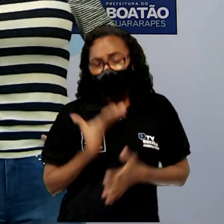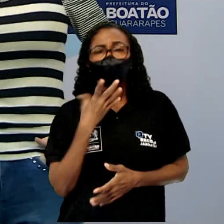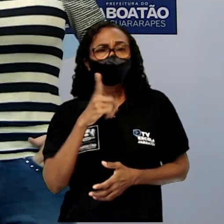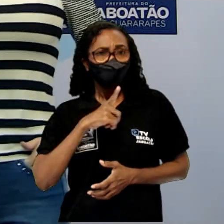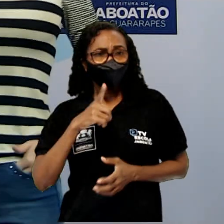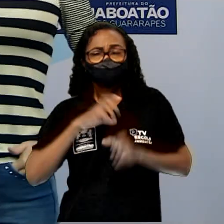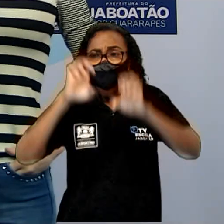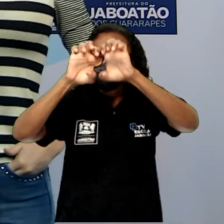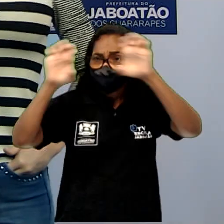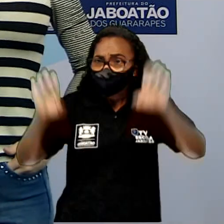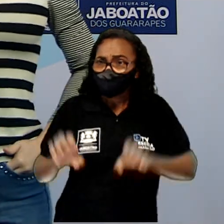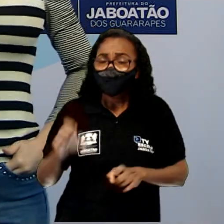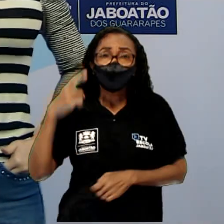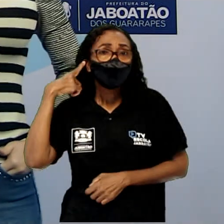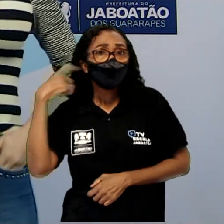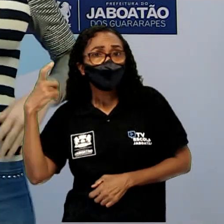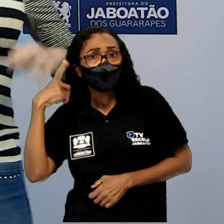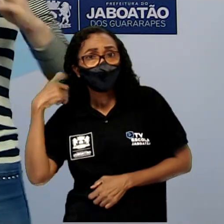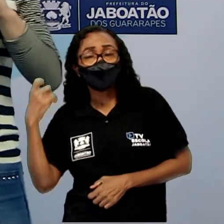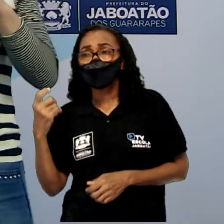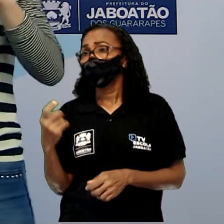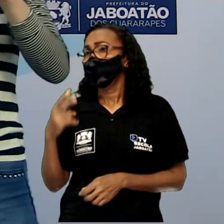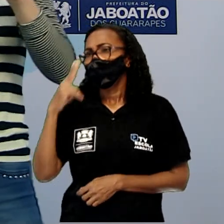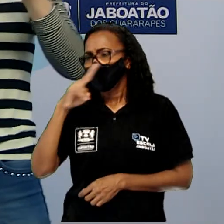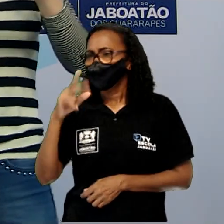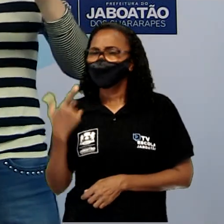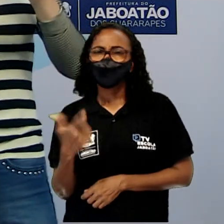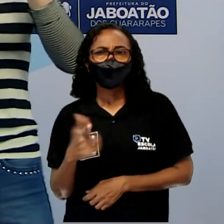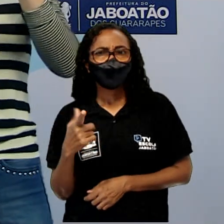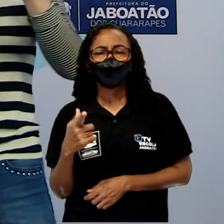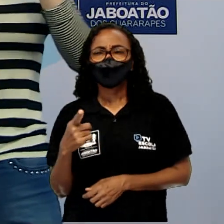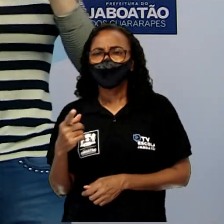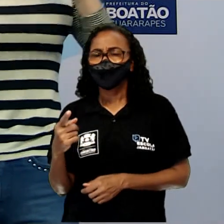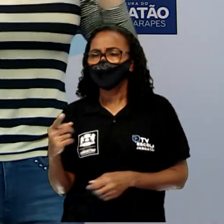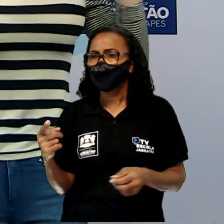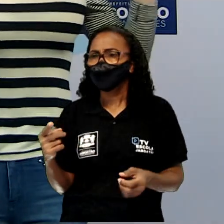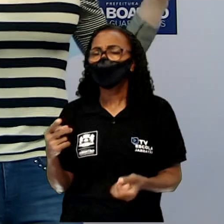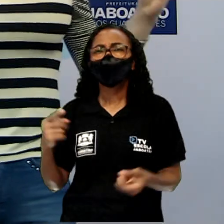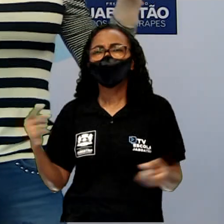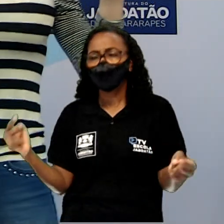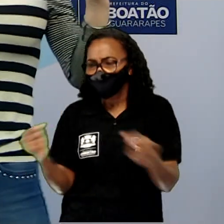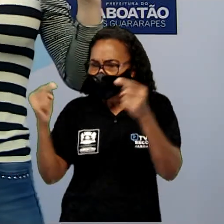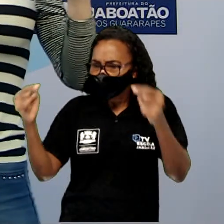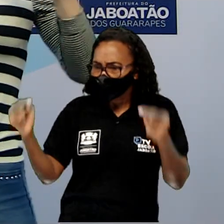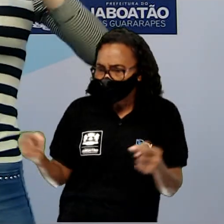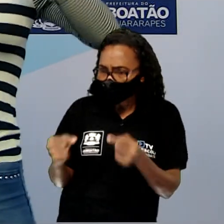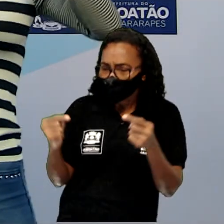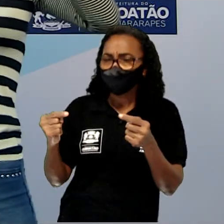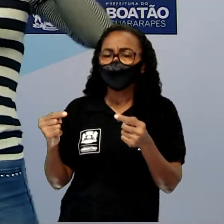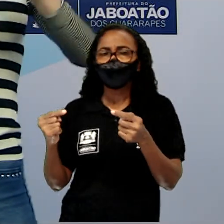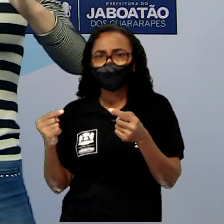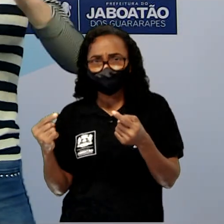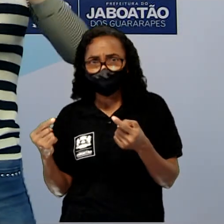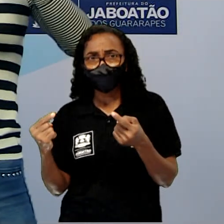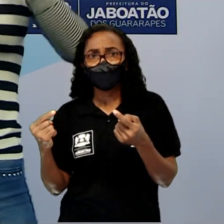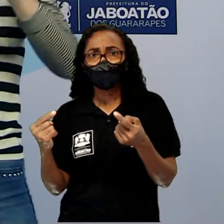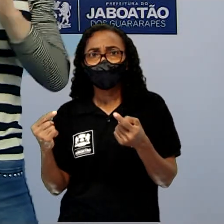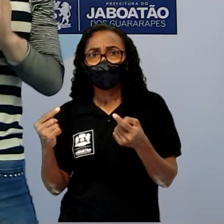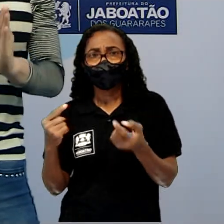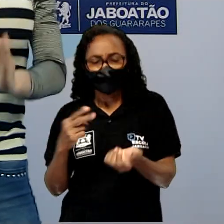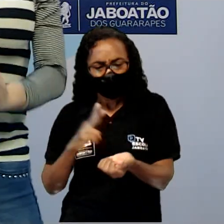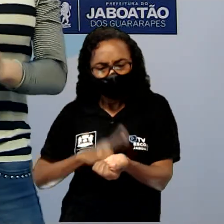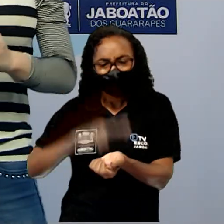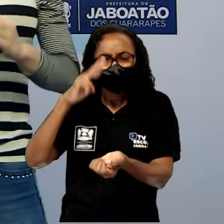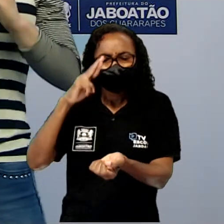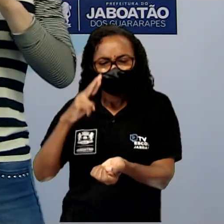não tenha rimas ou não esteja com a médica, com a quantidade de sílabas tônicas batendo de